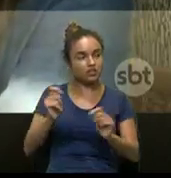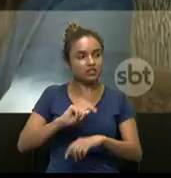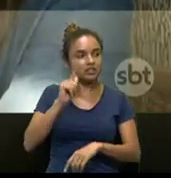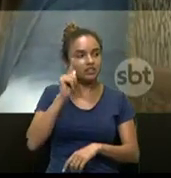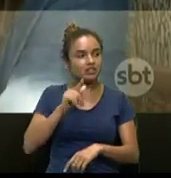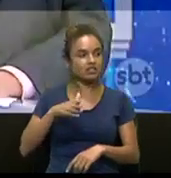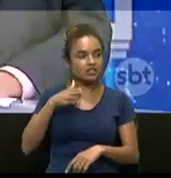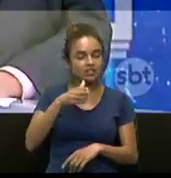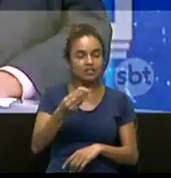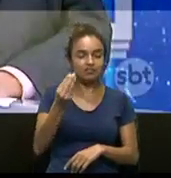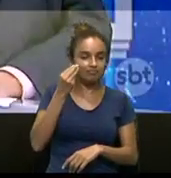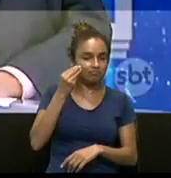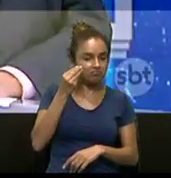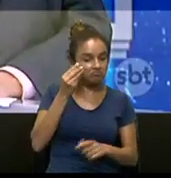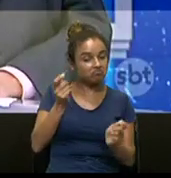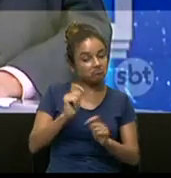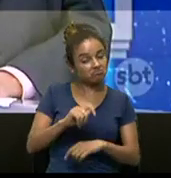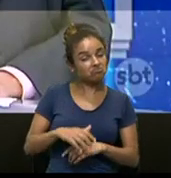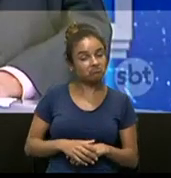para ir lá e testar.